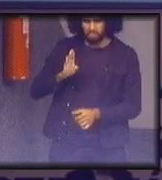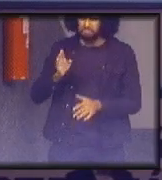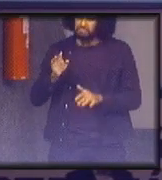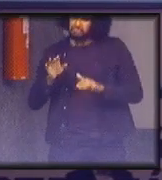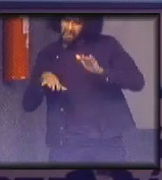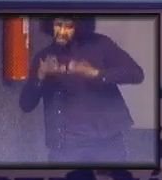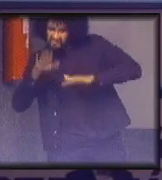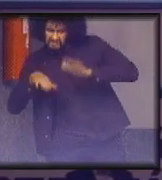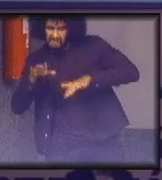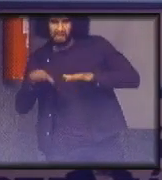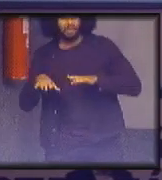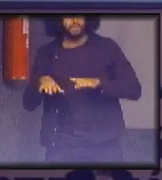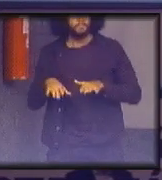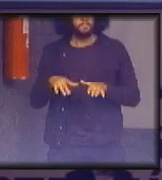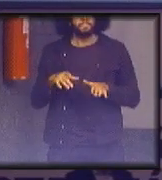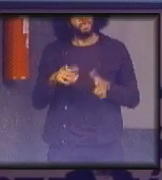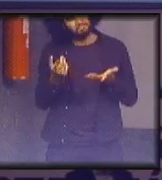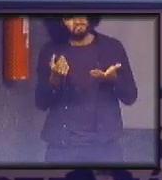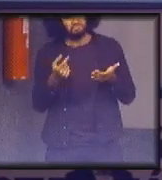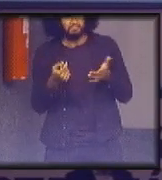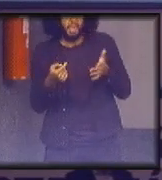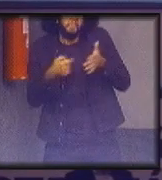essa é uma grande pergunta